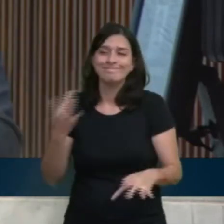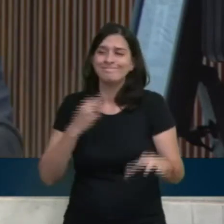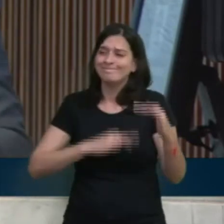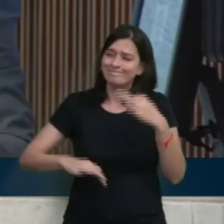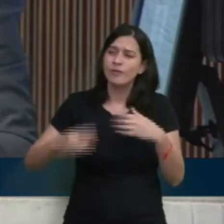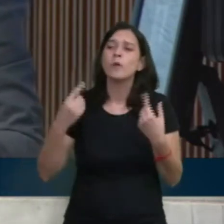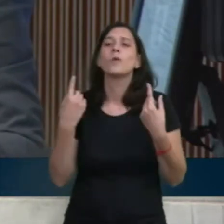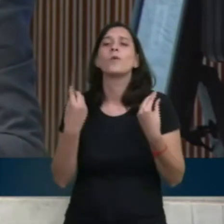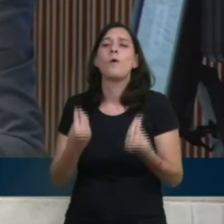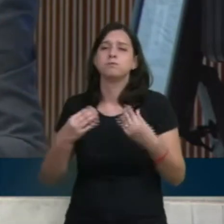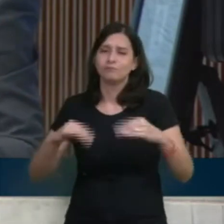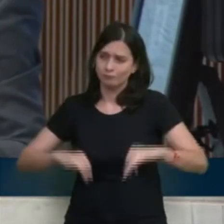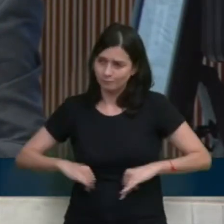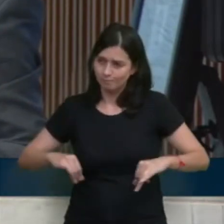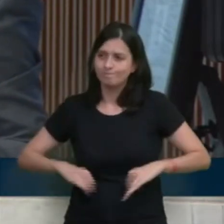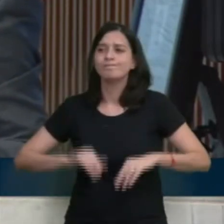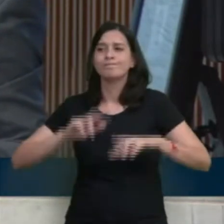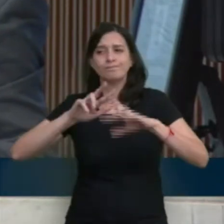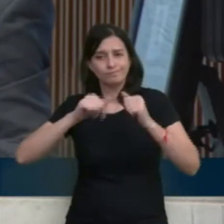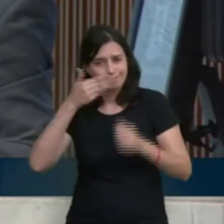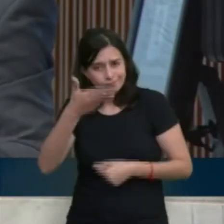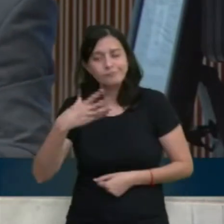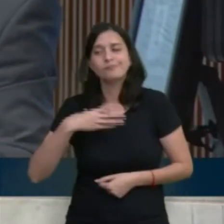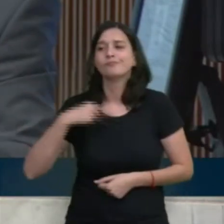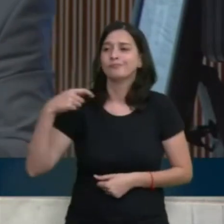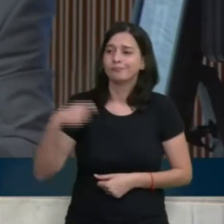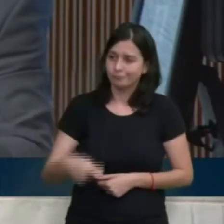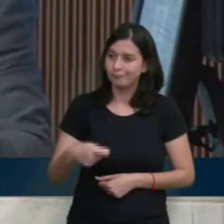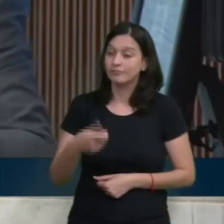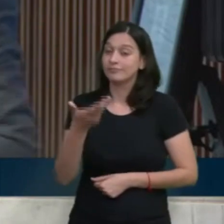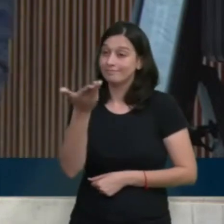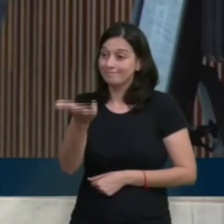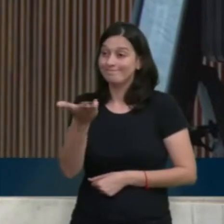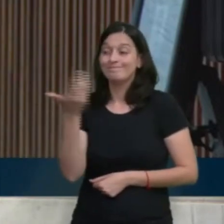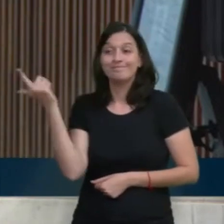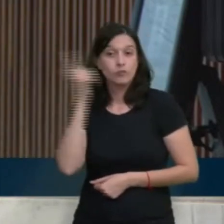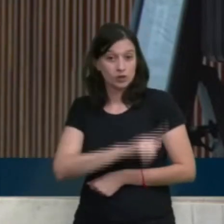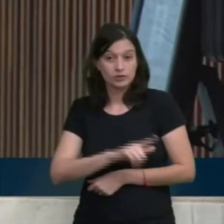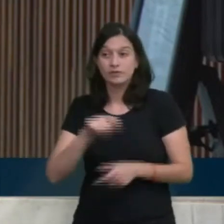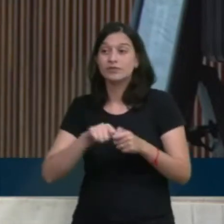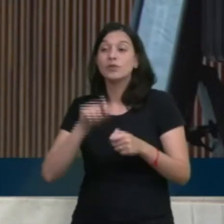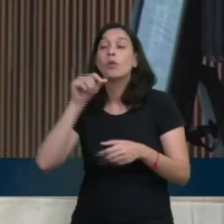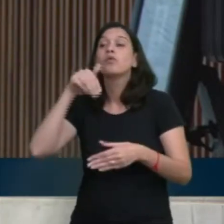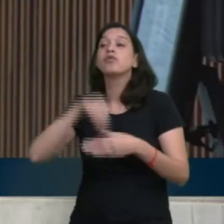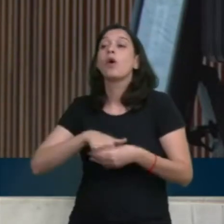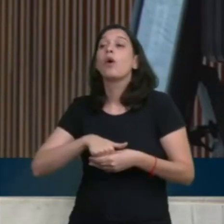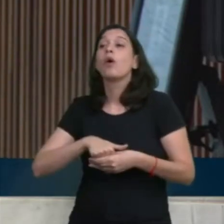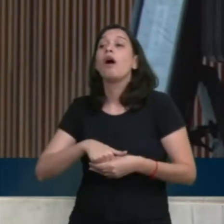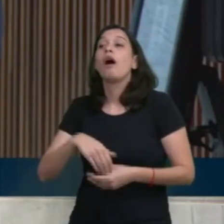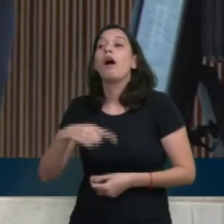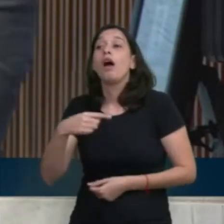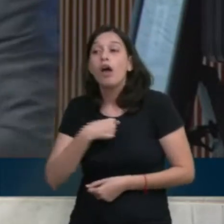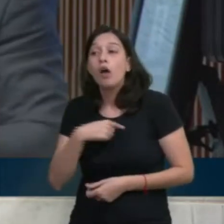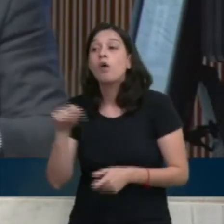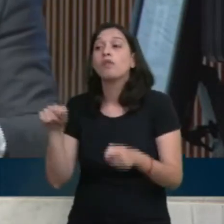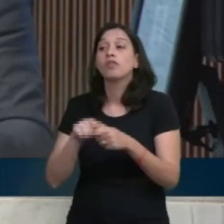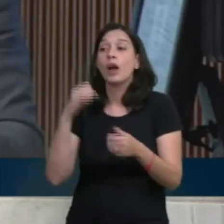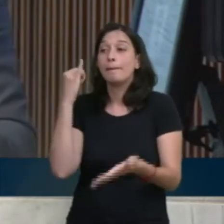Que não teve coragem de vir na eleição que ocorreu no ano passado e falar assim, ó, eu vou aumentar o imposto.